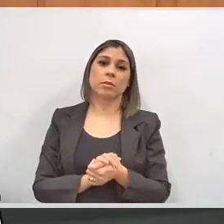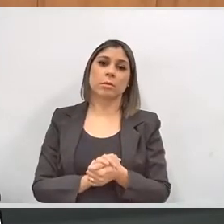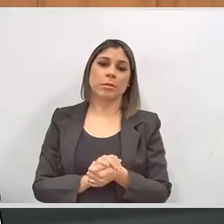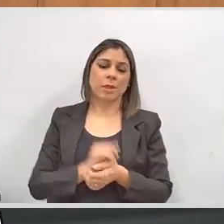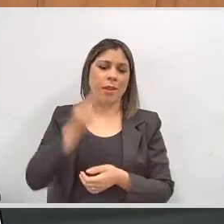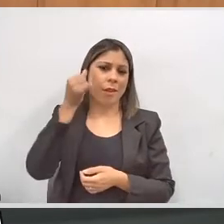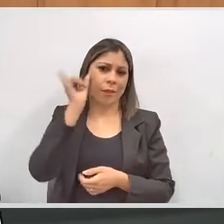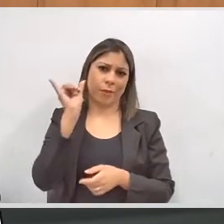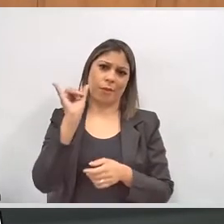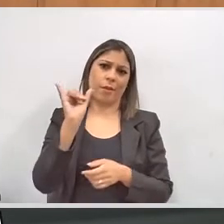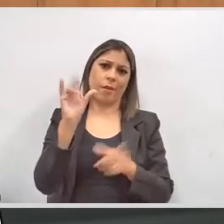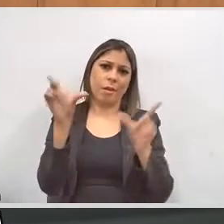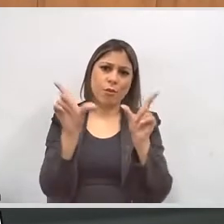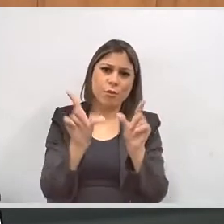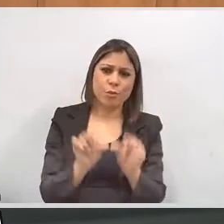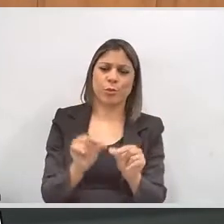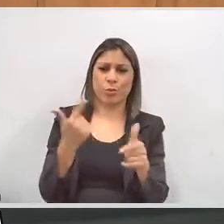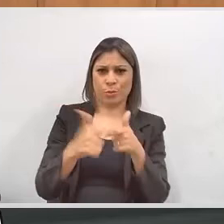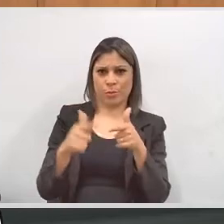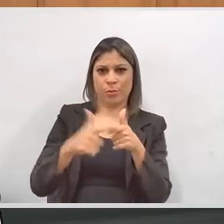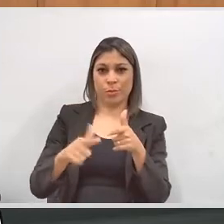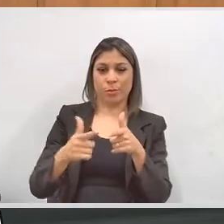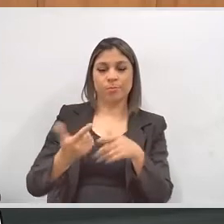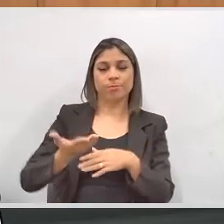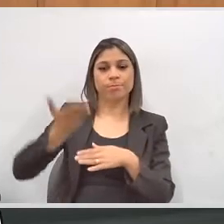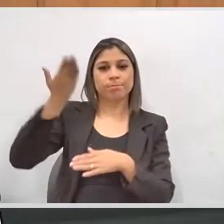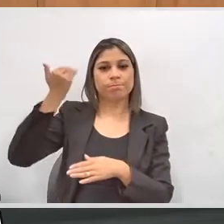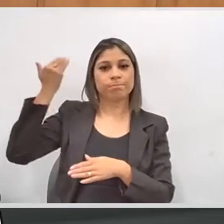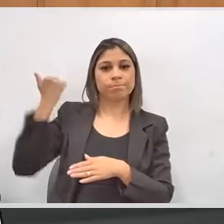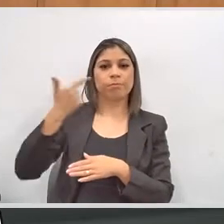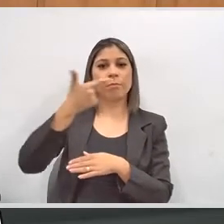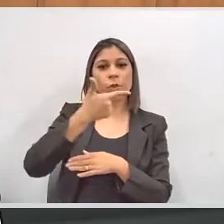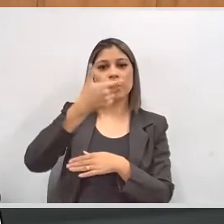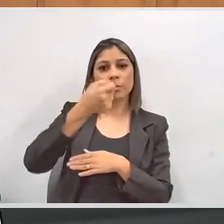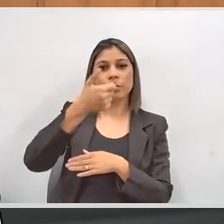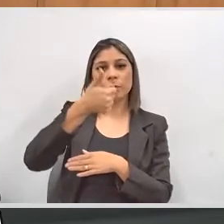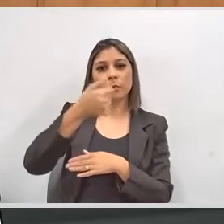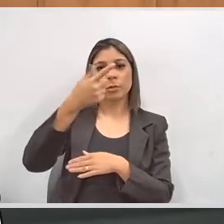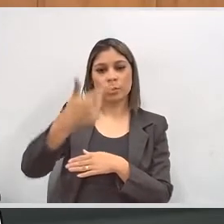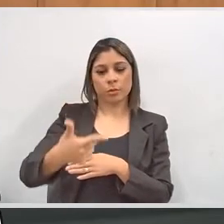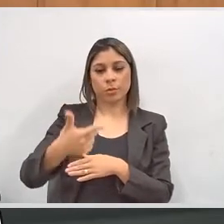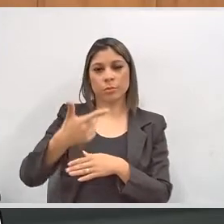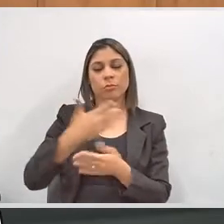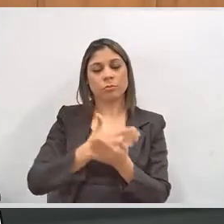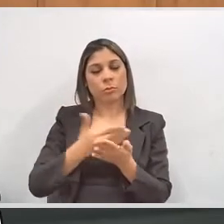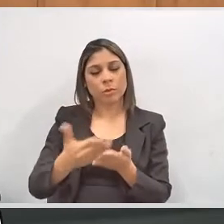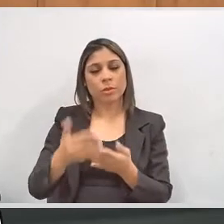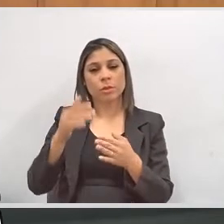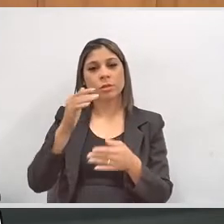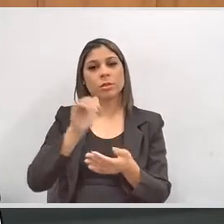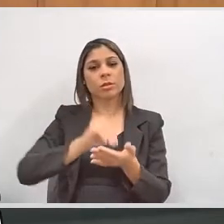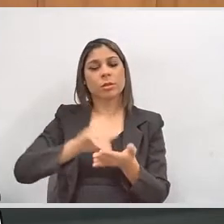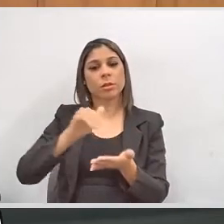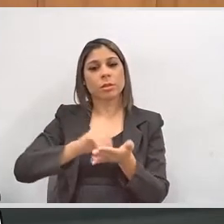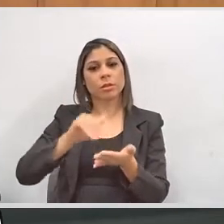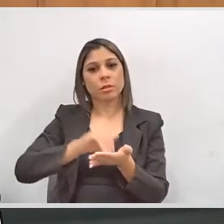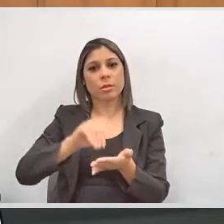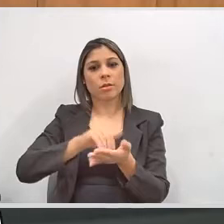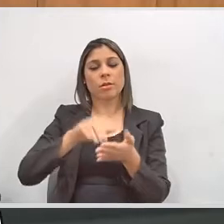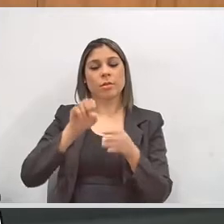esses problemas. Desde 2012, a Secretaria de Educação, ela vem